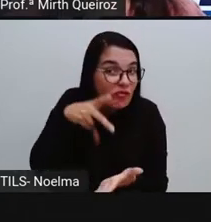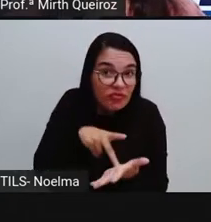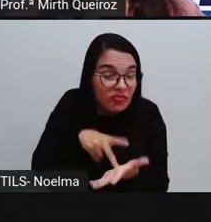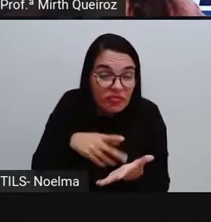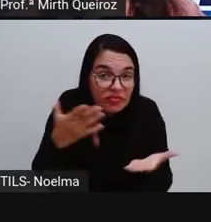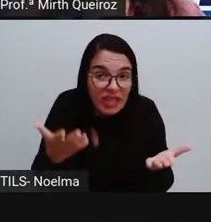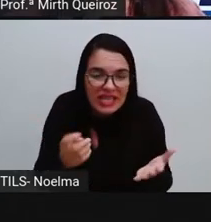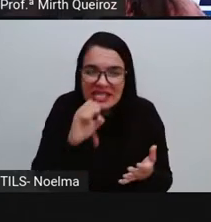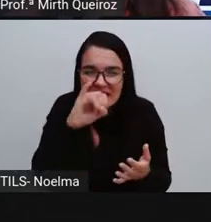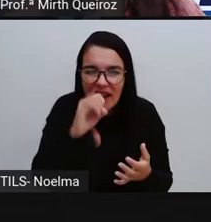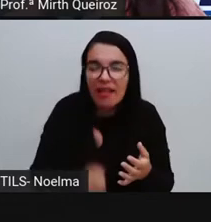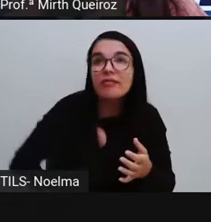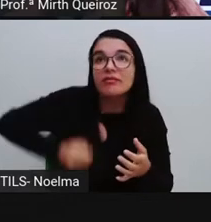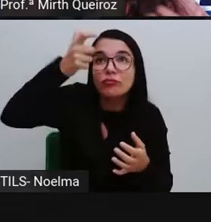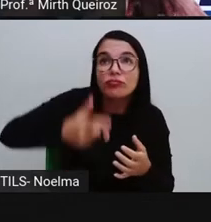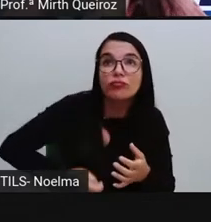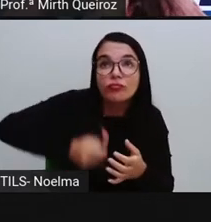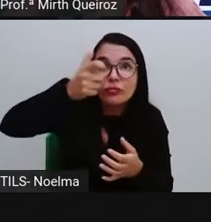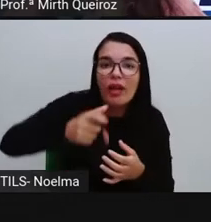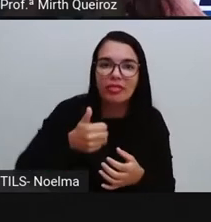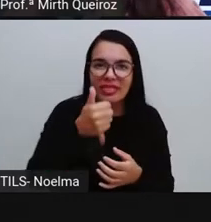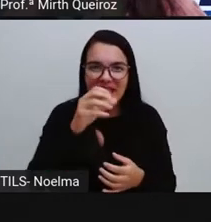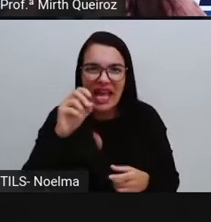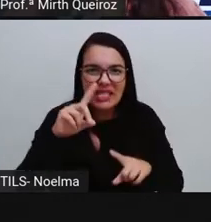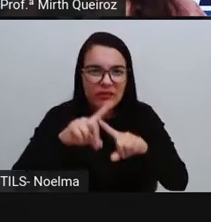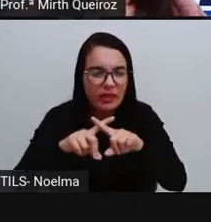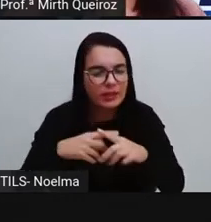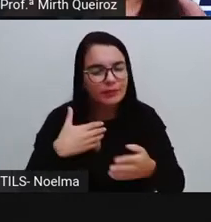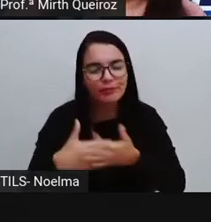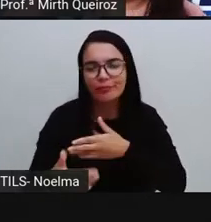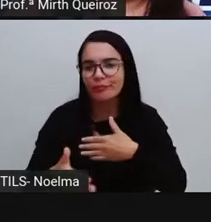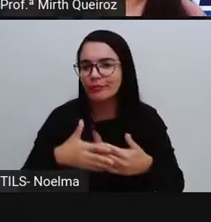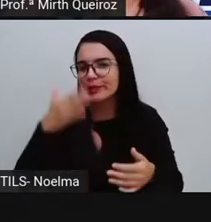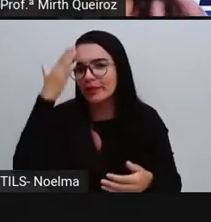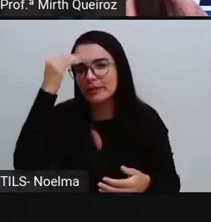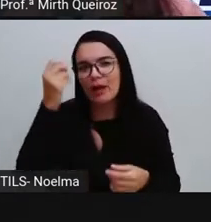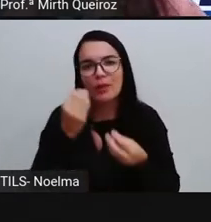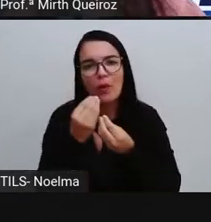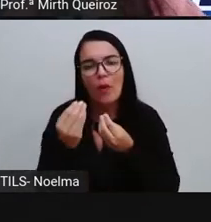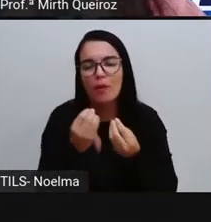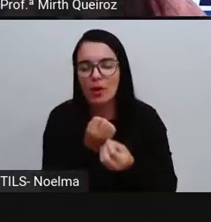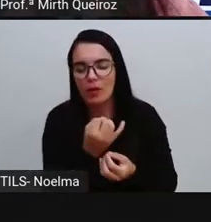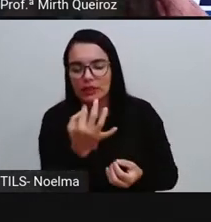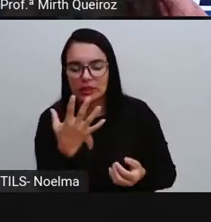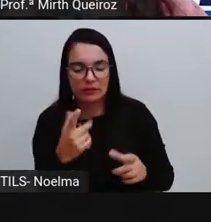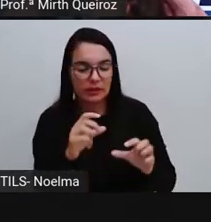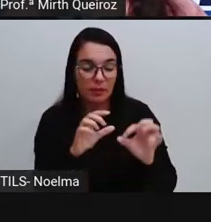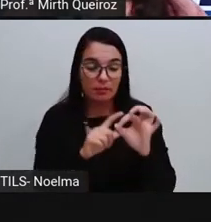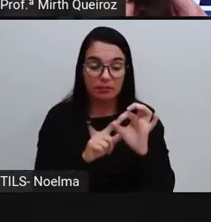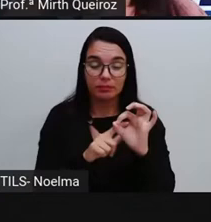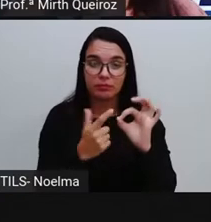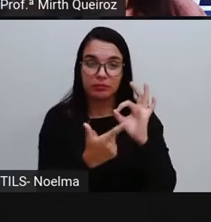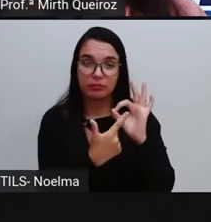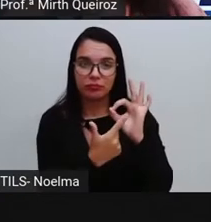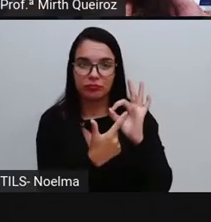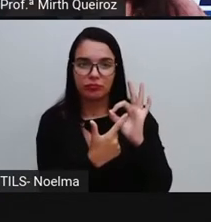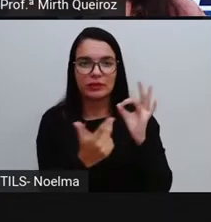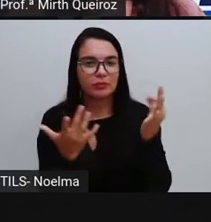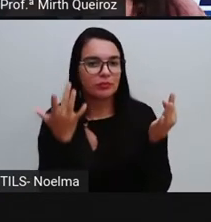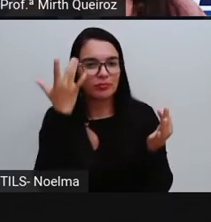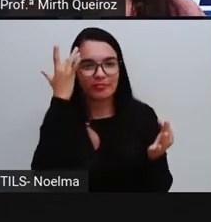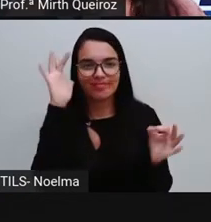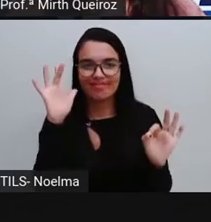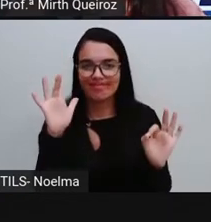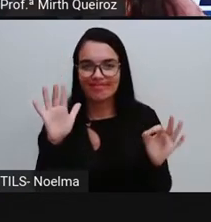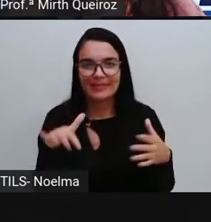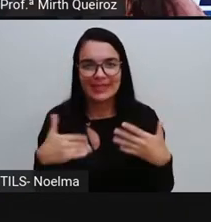vezes essa moeda, a gente não vai saber quantas vezes sairá cara, e nem quantas vezes sairá coroa. Então, a